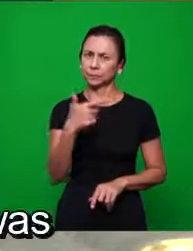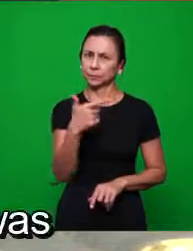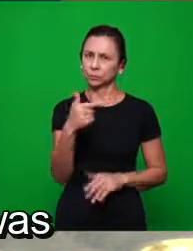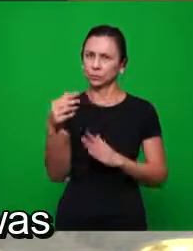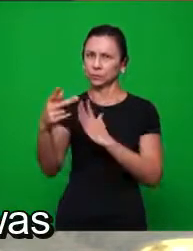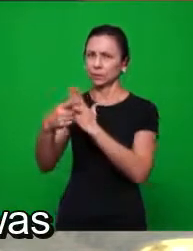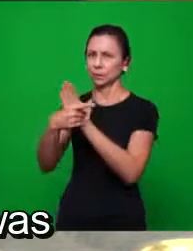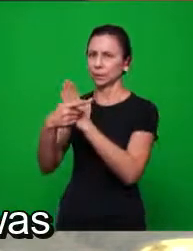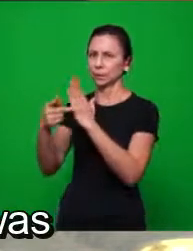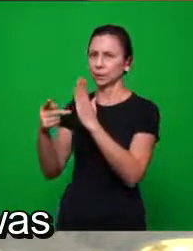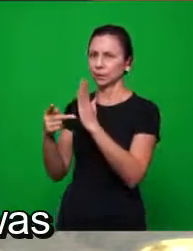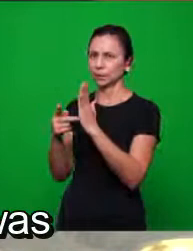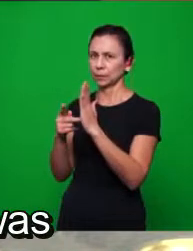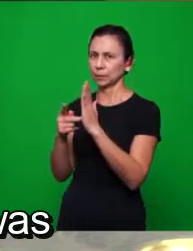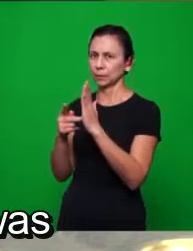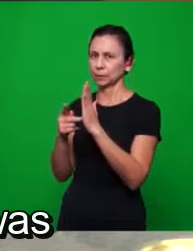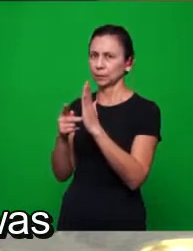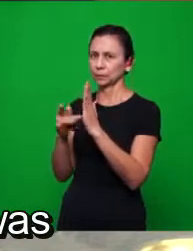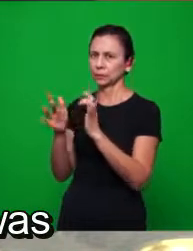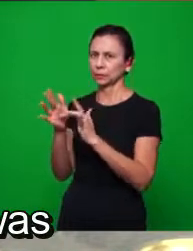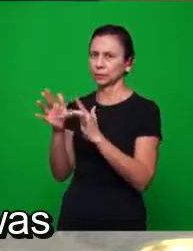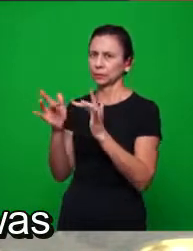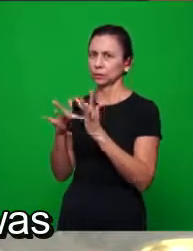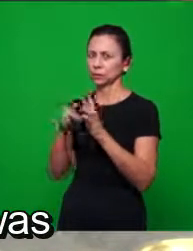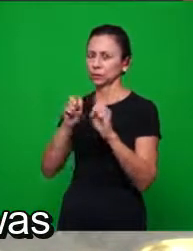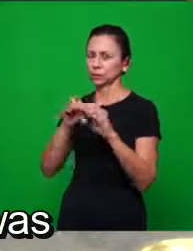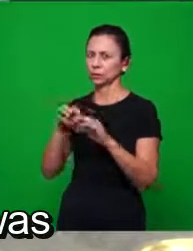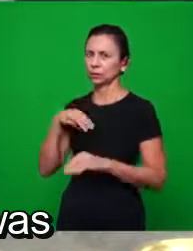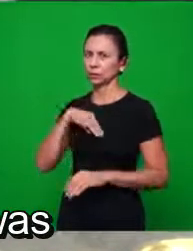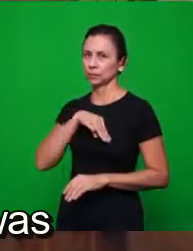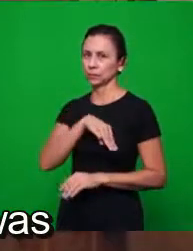pelo Senhor Jesus em Mateus 13.